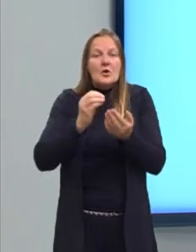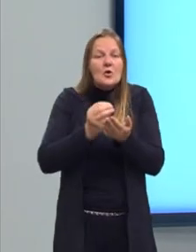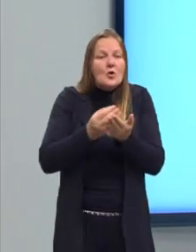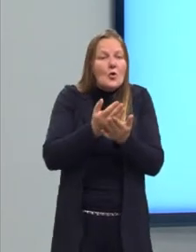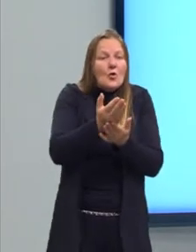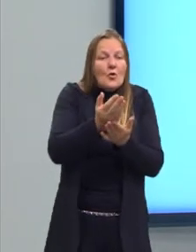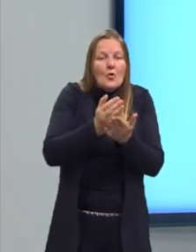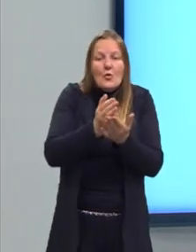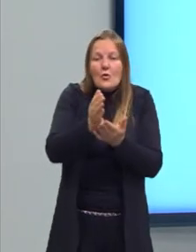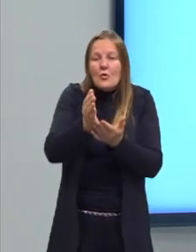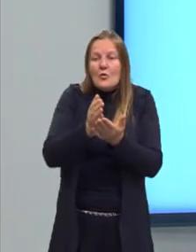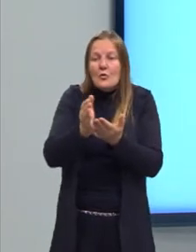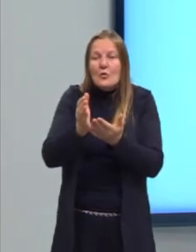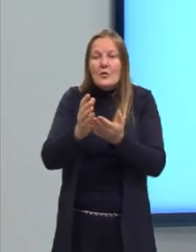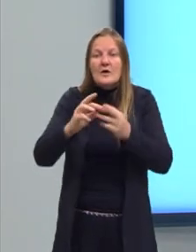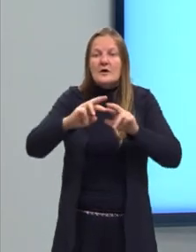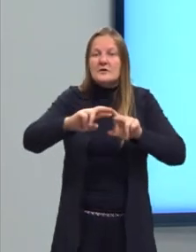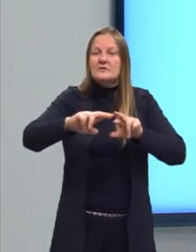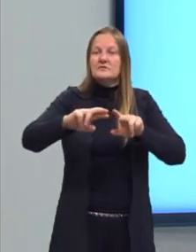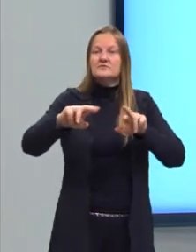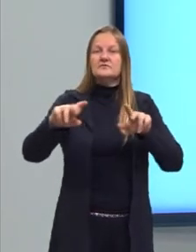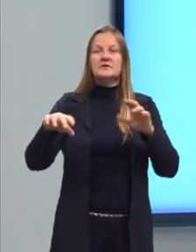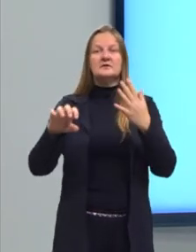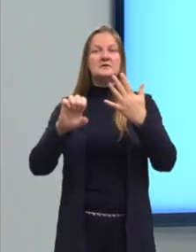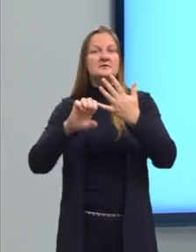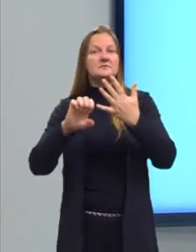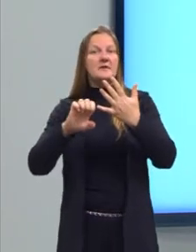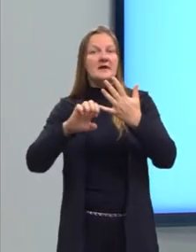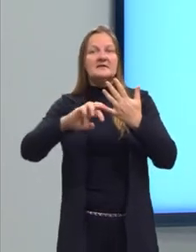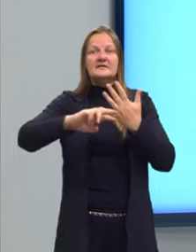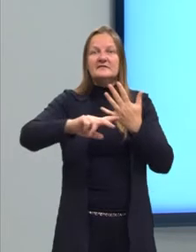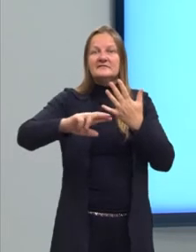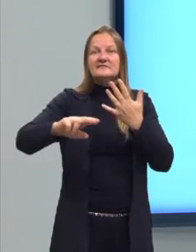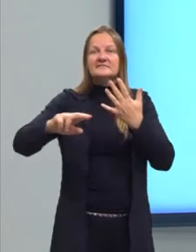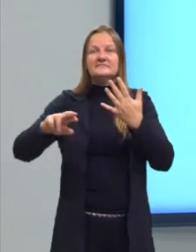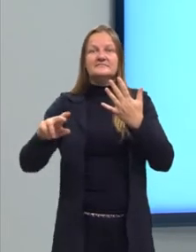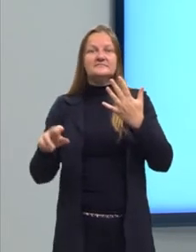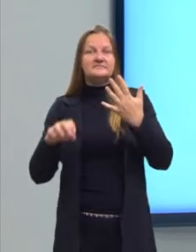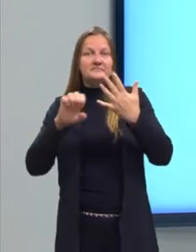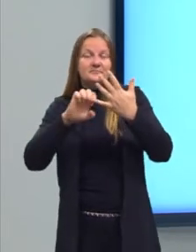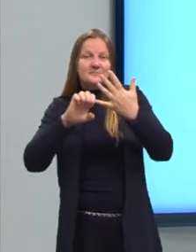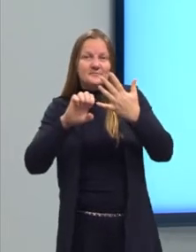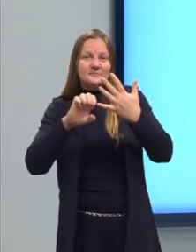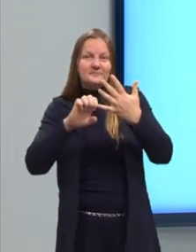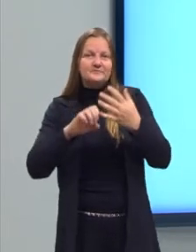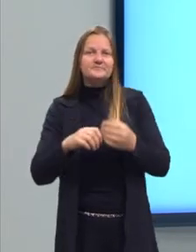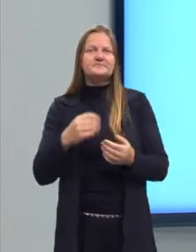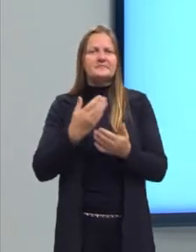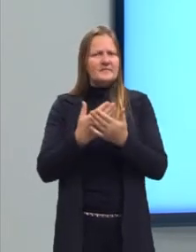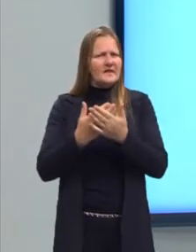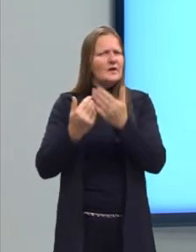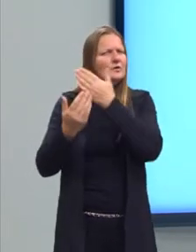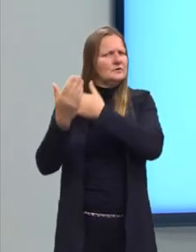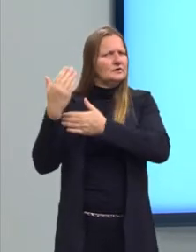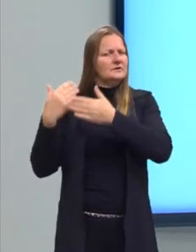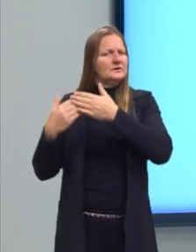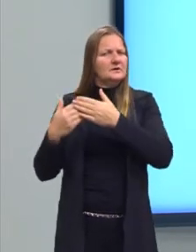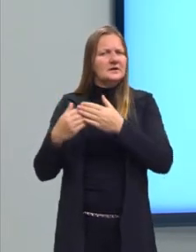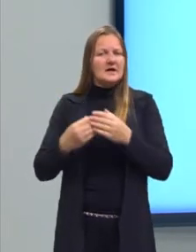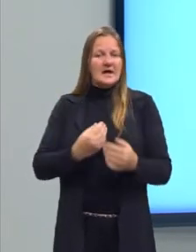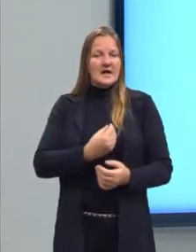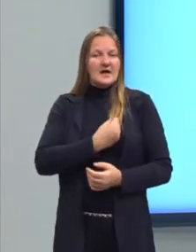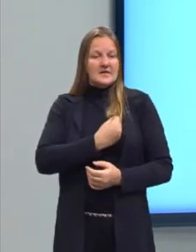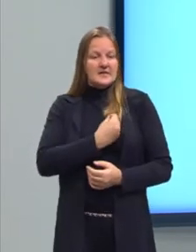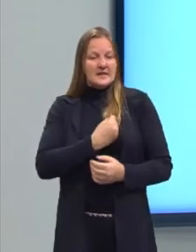e na abundância das diferentes espécies. Então, como eu já falei aqui numa aula, né? Terra e vida